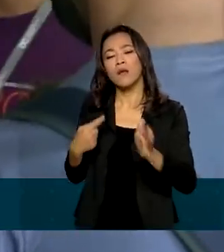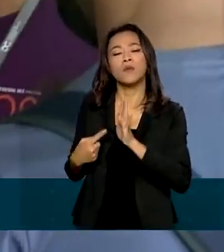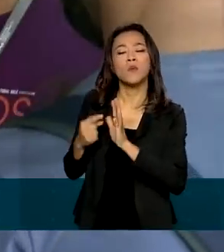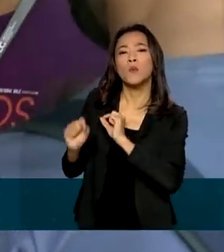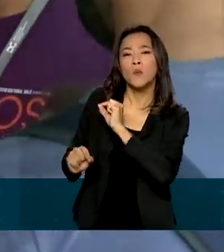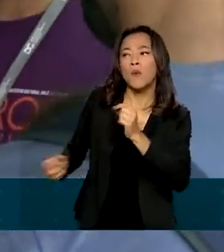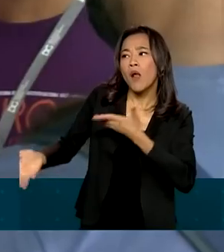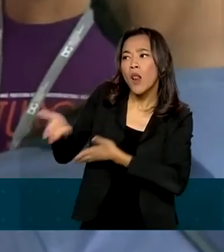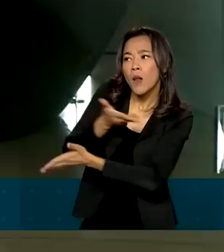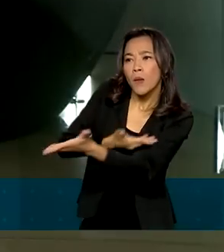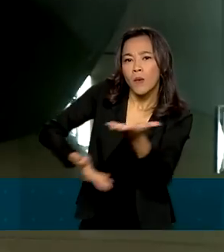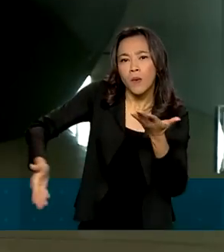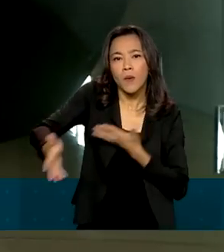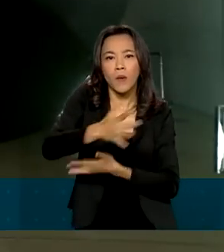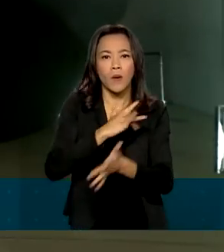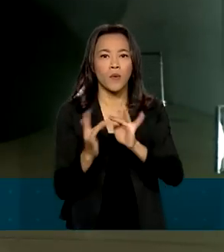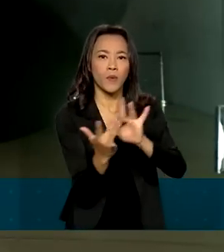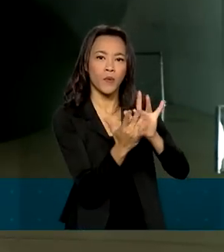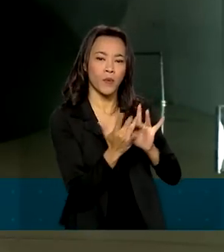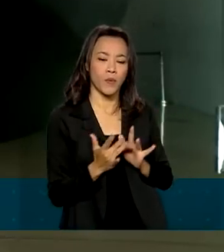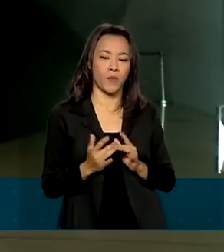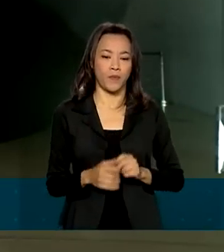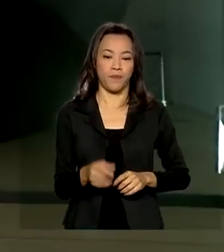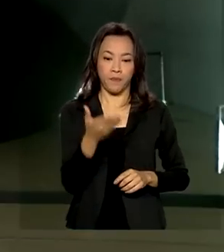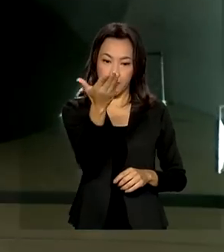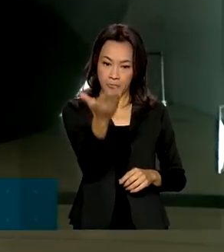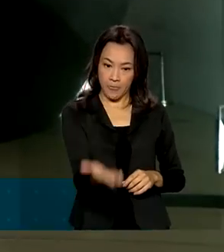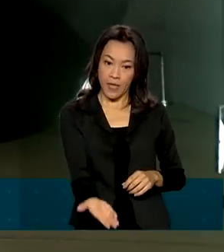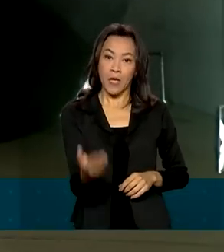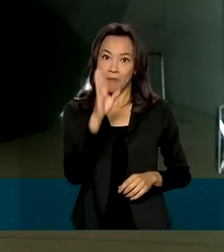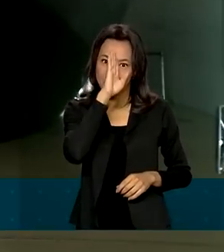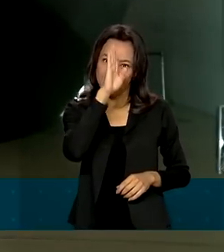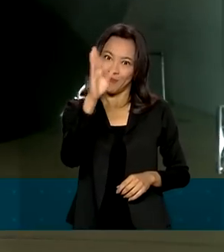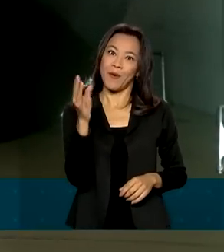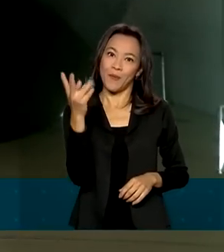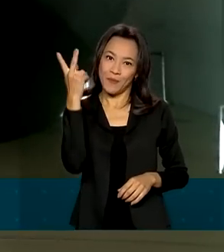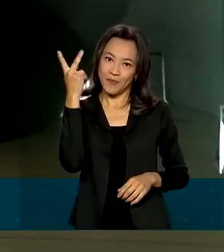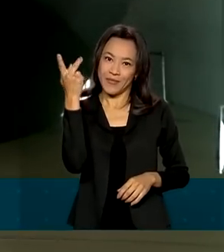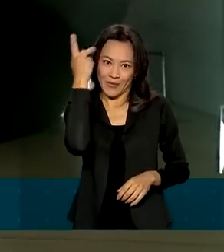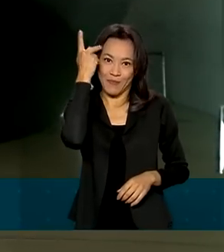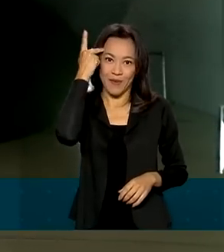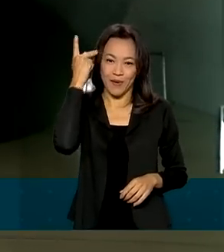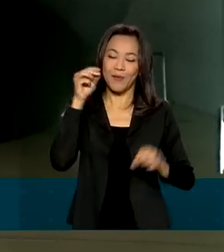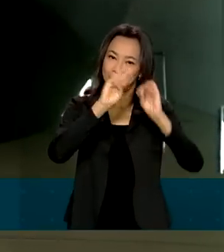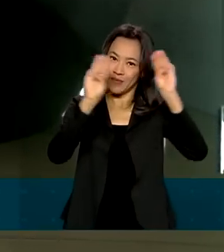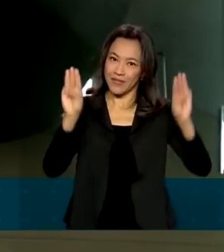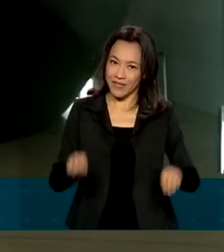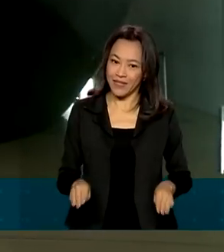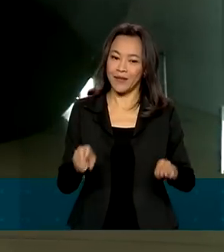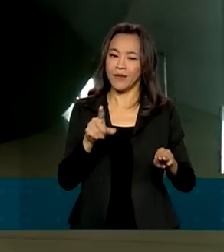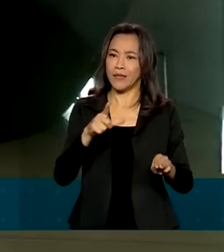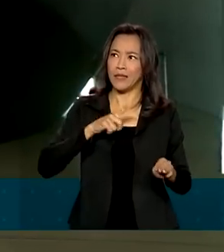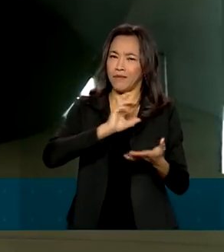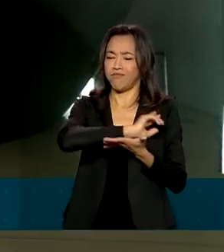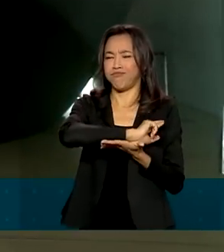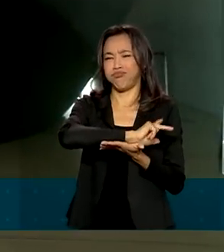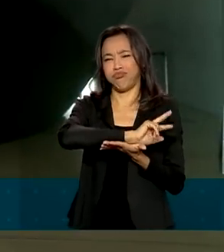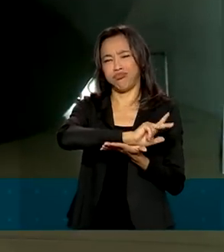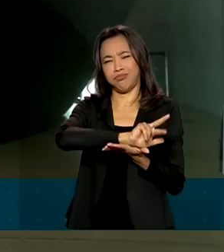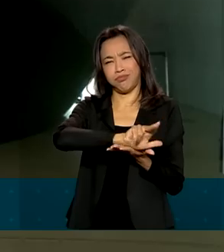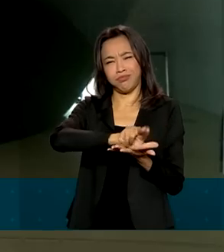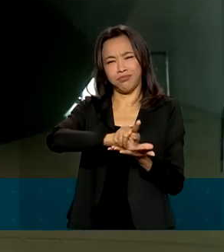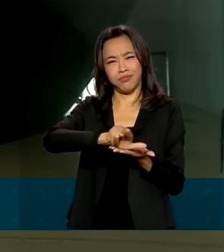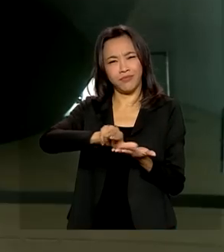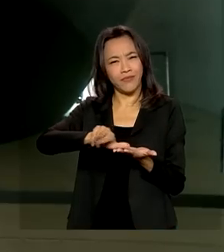interativa. Eu tenho óbito de ir ao museu, principalmente em São Paulo, que tem bastante exposições e coisas